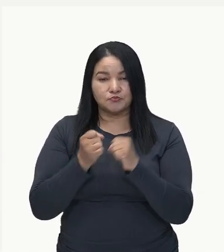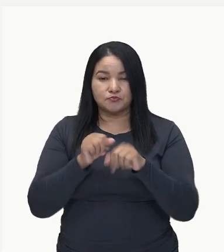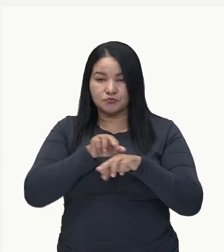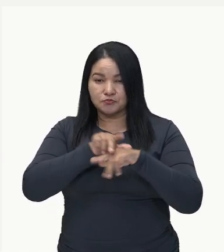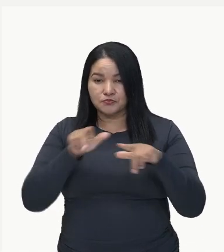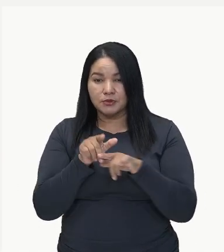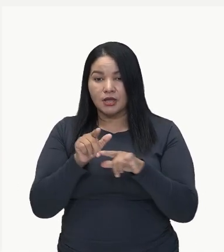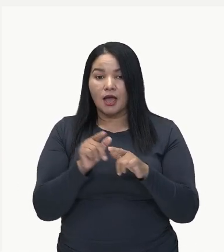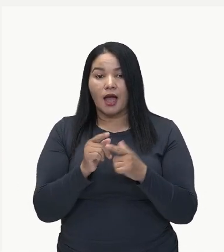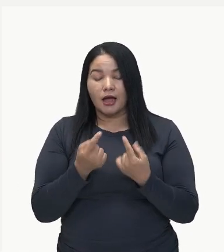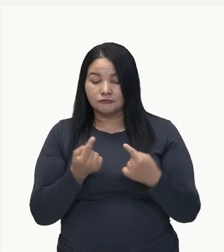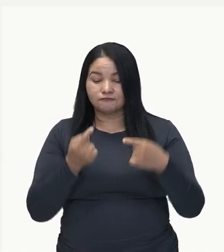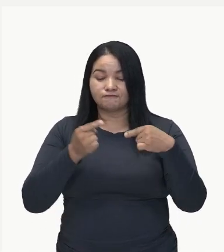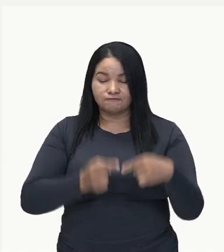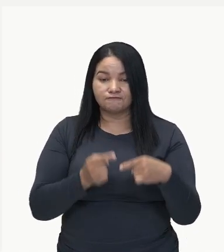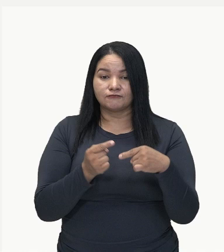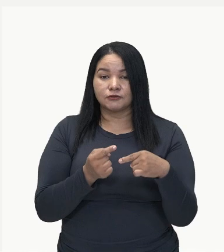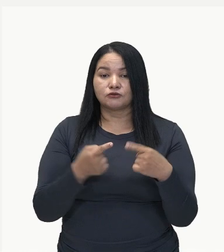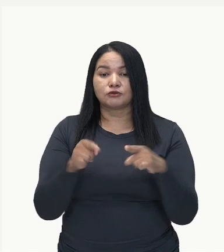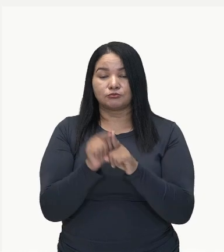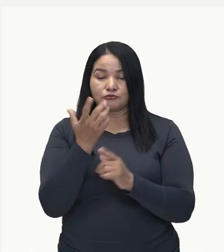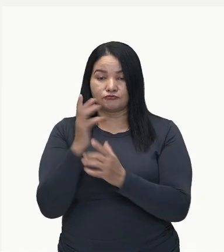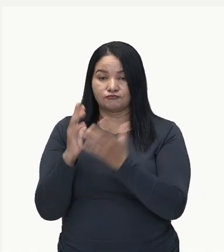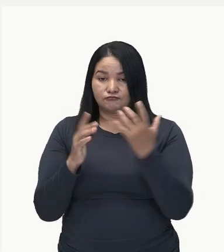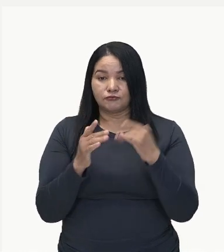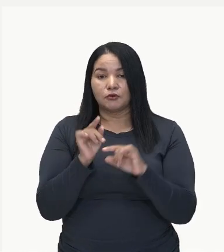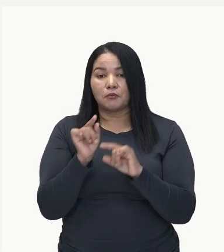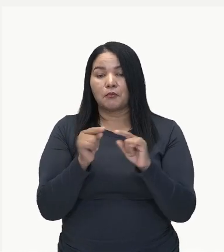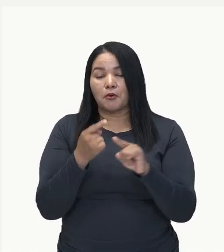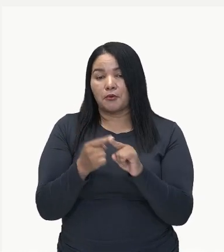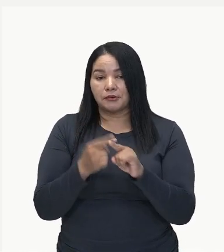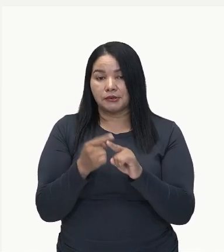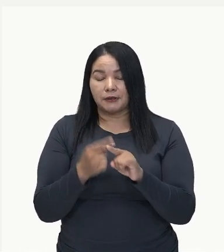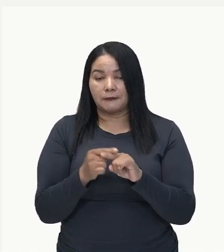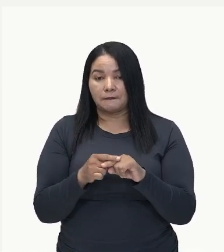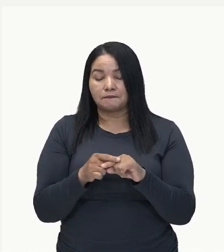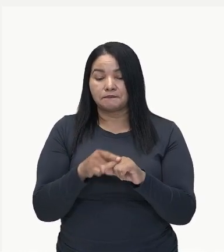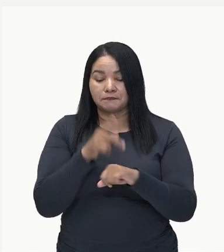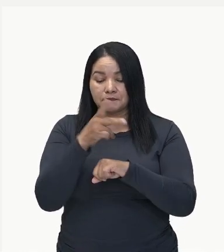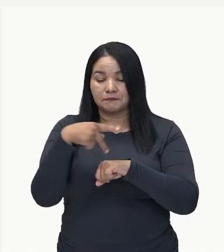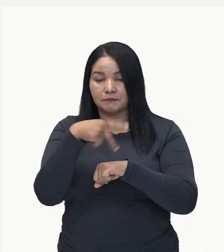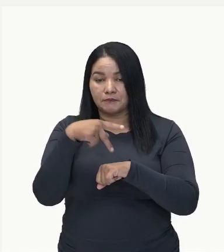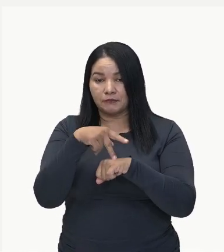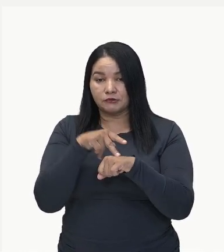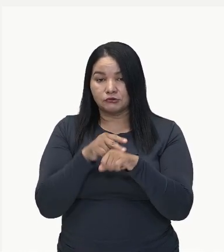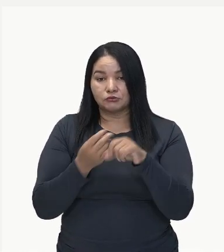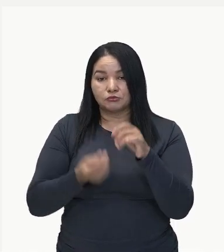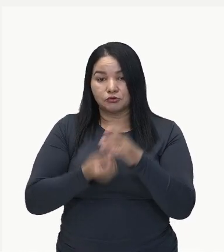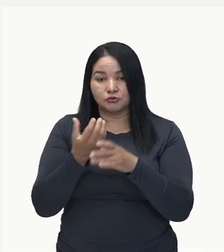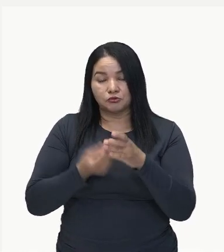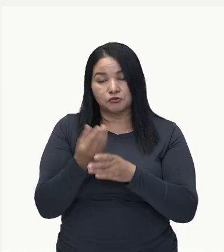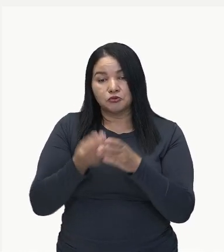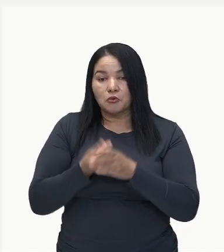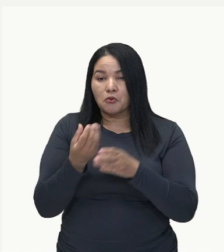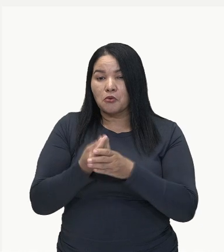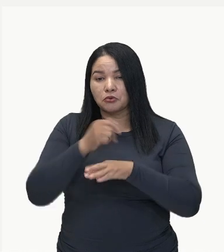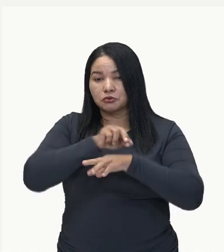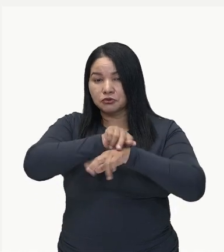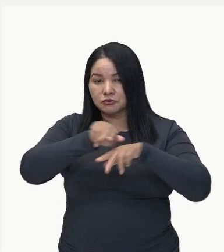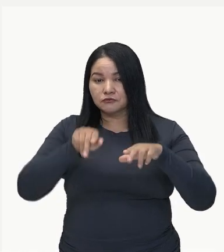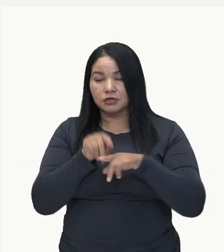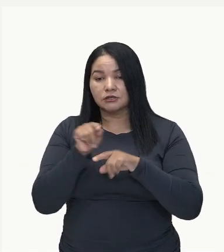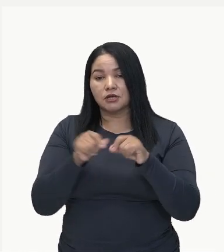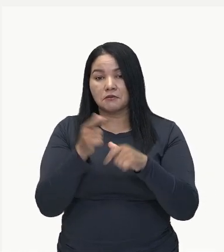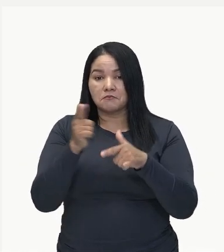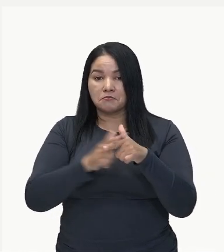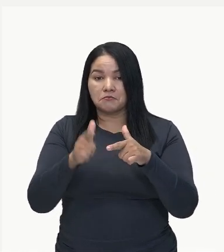então a enfrentar desafios ambientais. É um país, então, que produz industrialmente bastante e isso gerou problemas